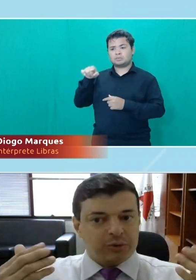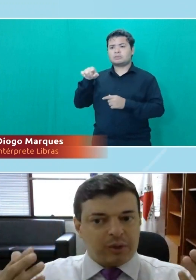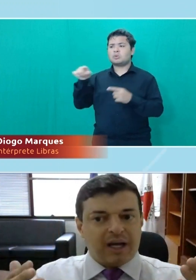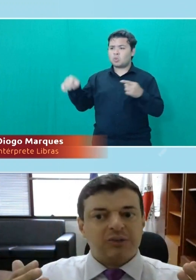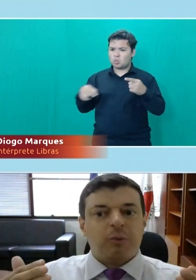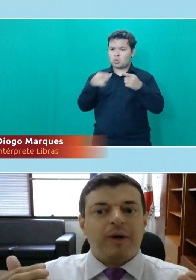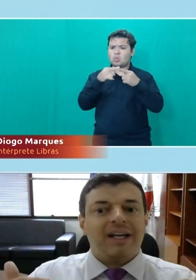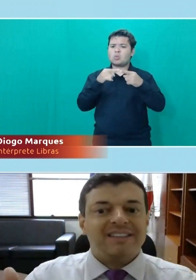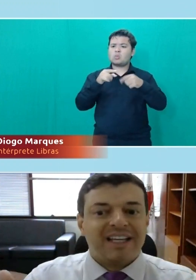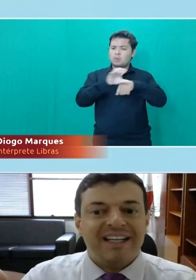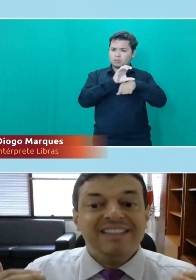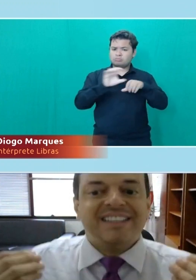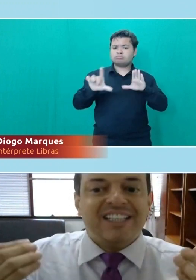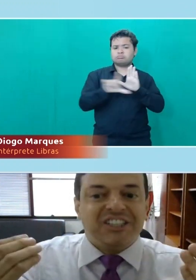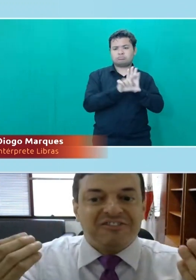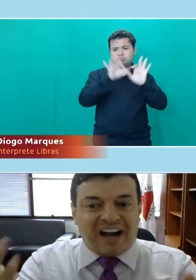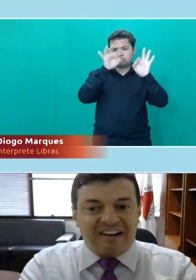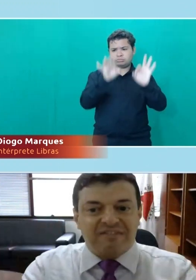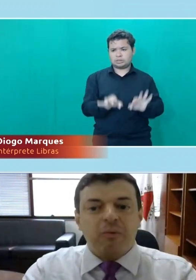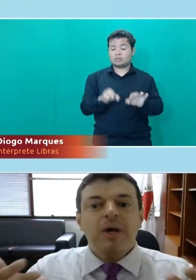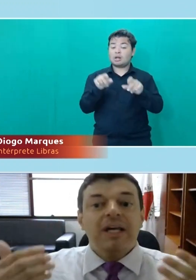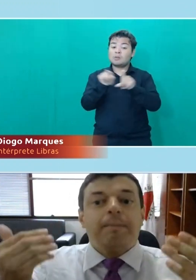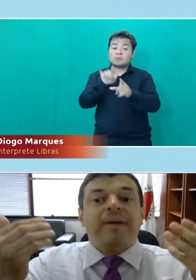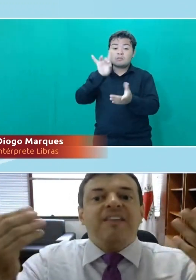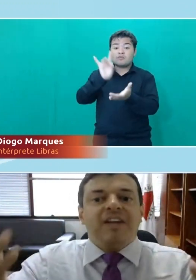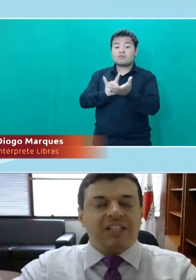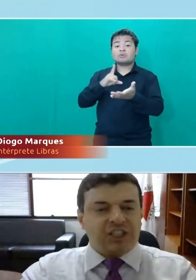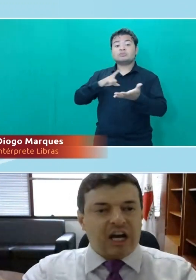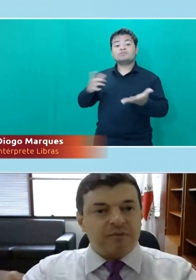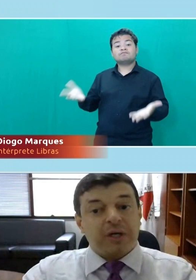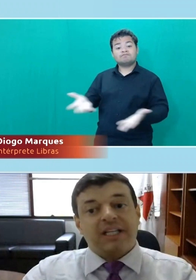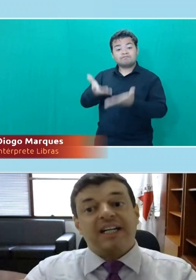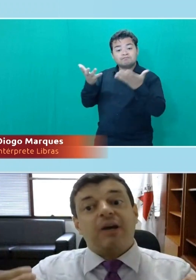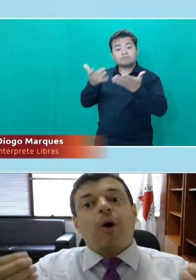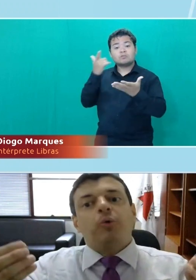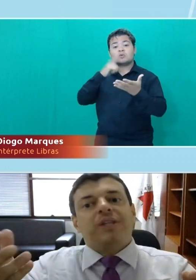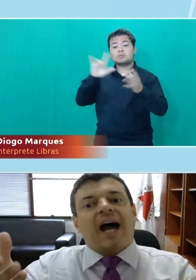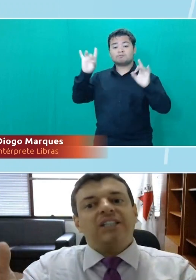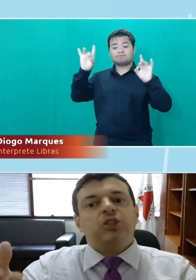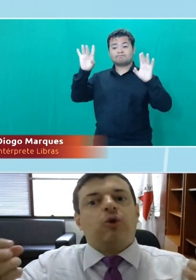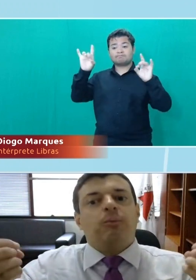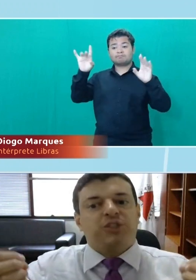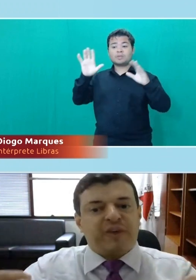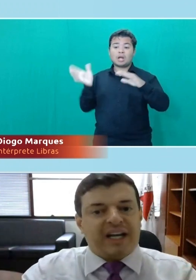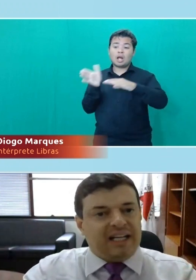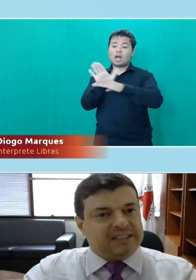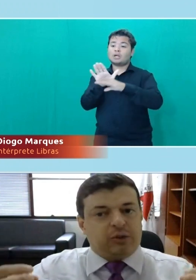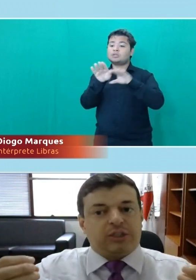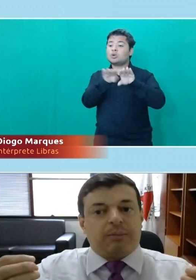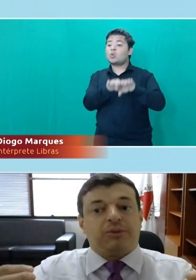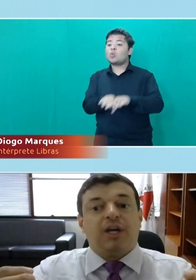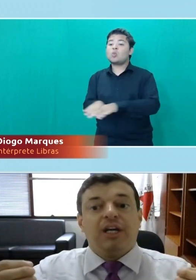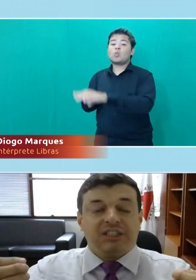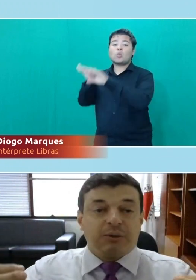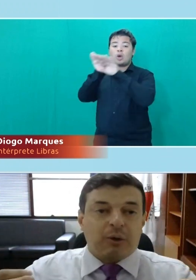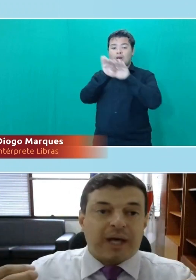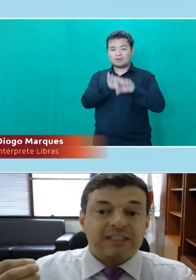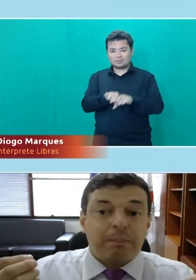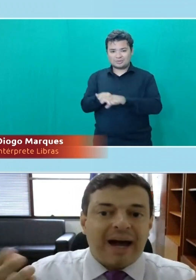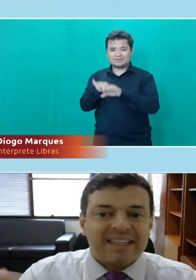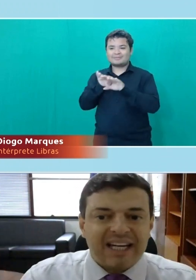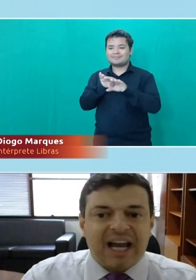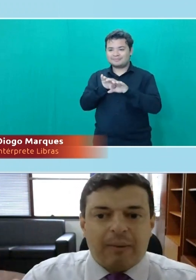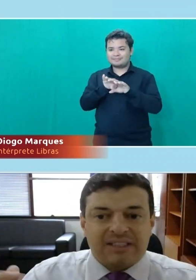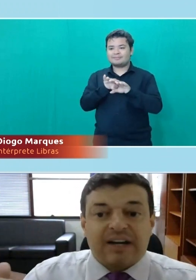Não só eram constitucionais, como elas incentivavam e privilegiavam o critério da igualdade como diferença, que nós chamamos de